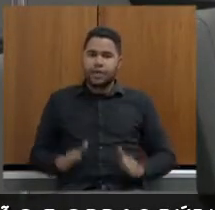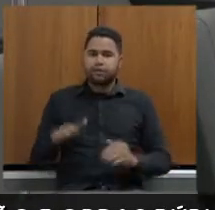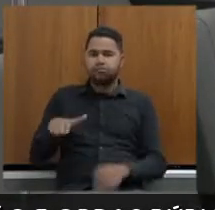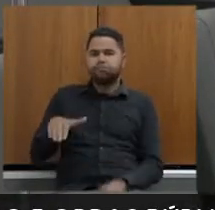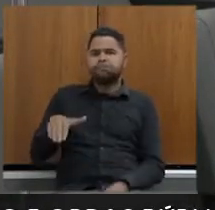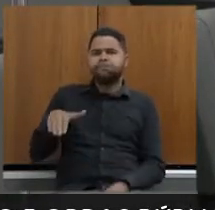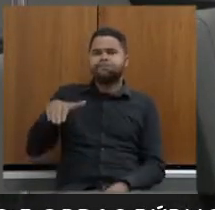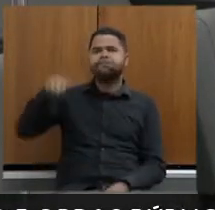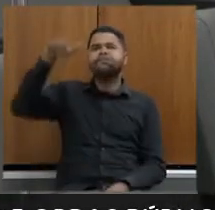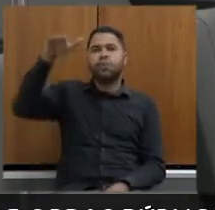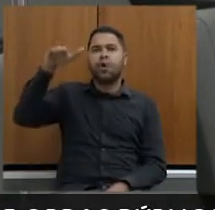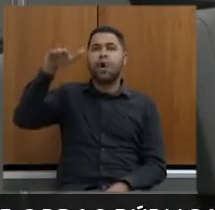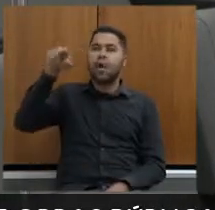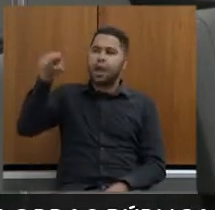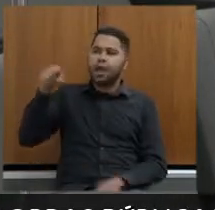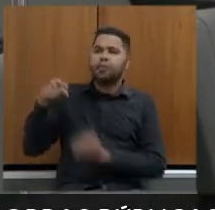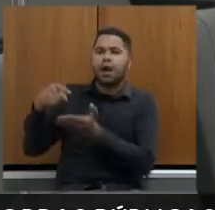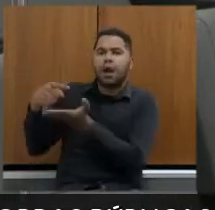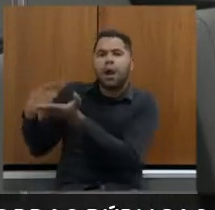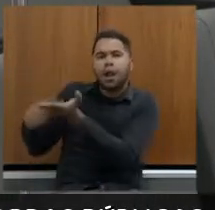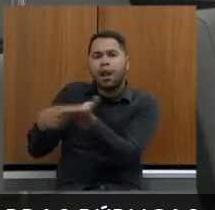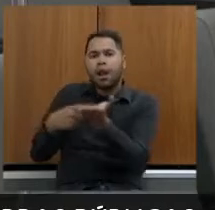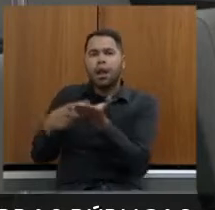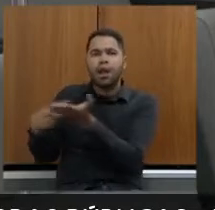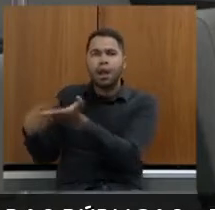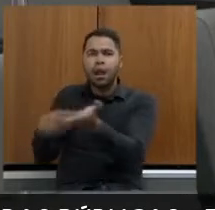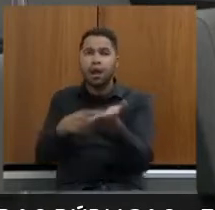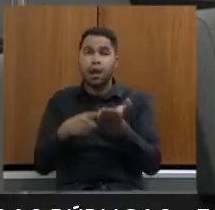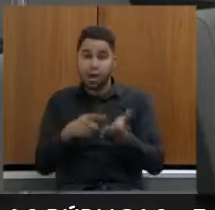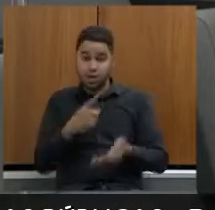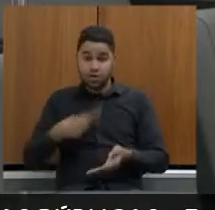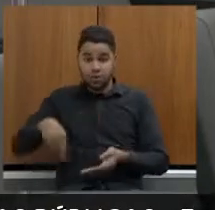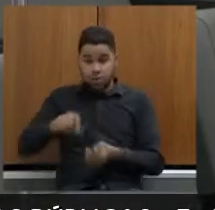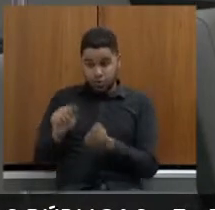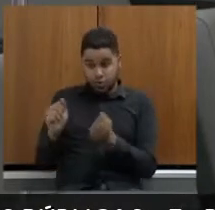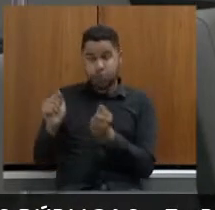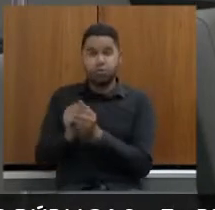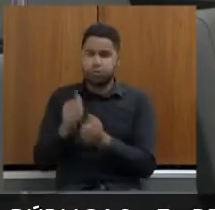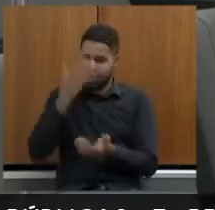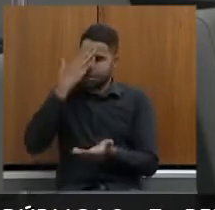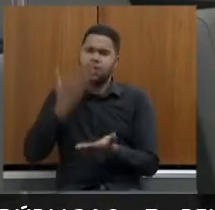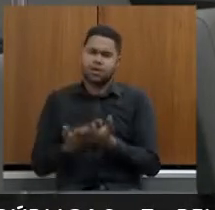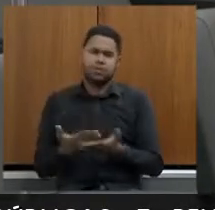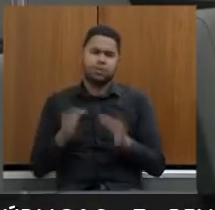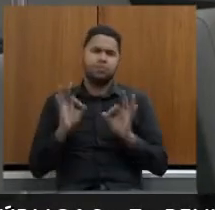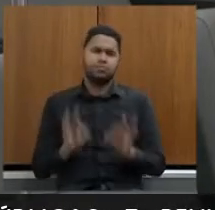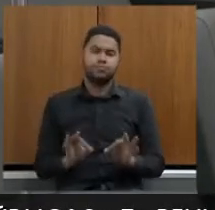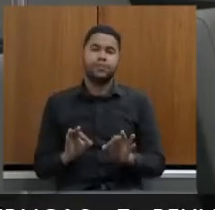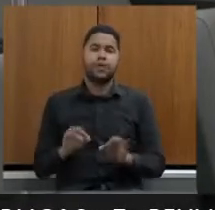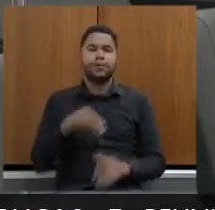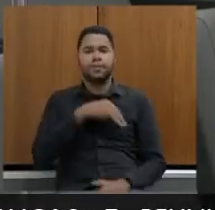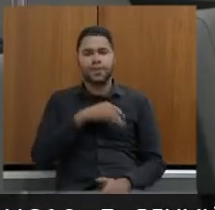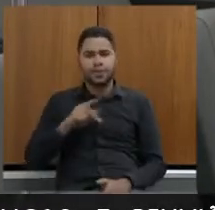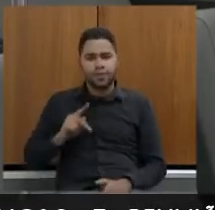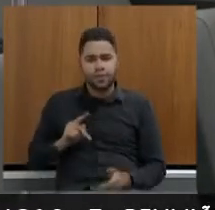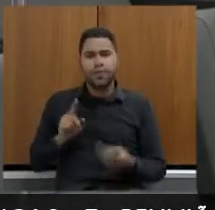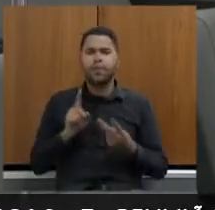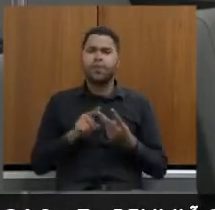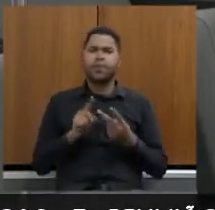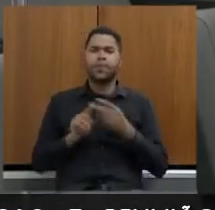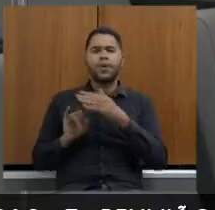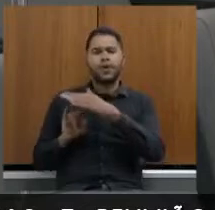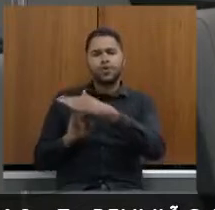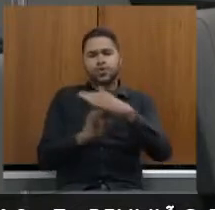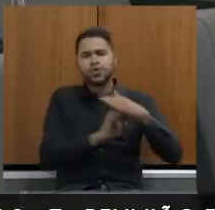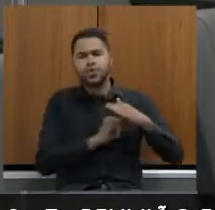foram eles que articularam isso e como nós estávamos lá nessa articulação porque a gente acredita nisso o Ministério Público as instituições de